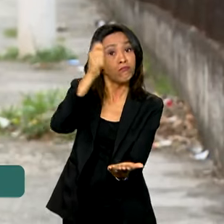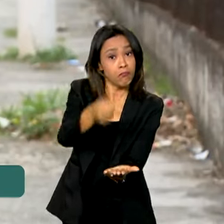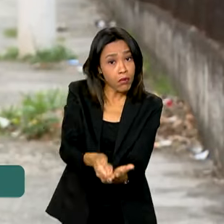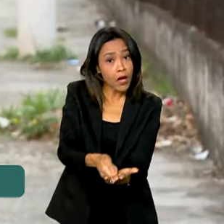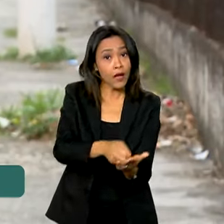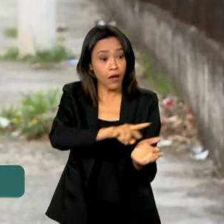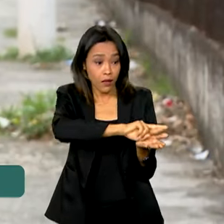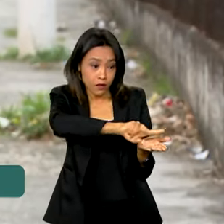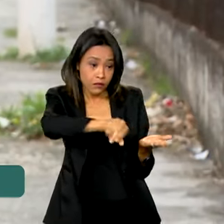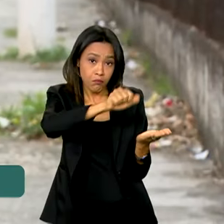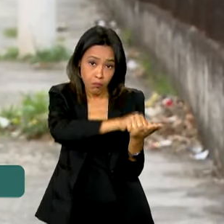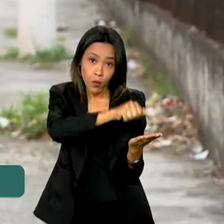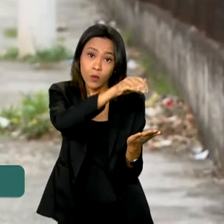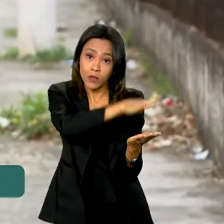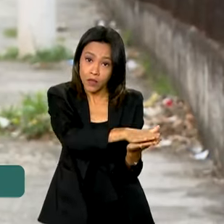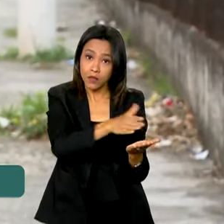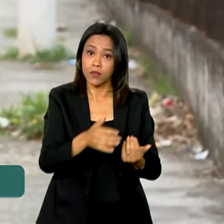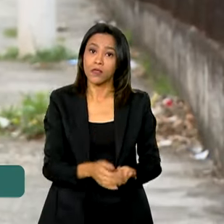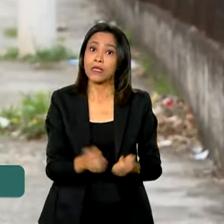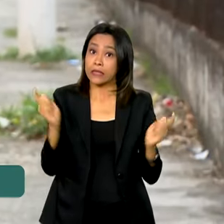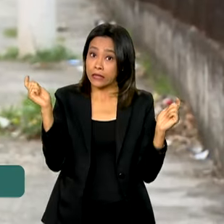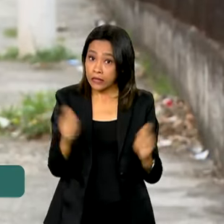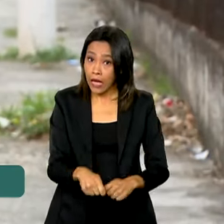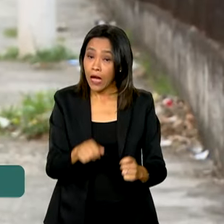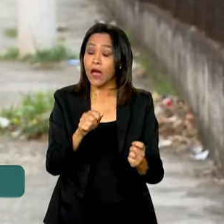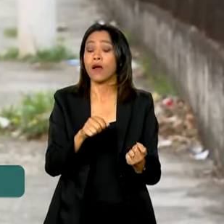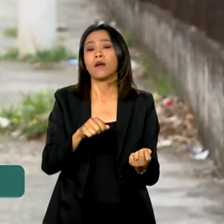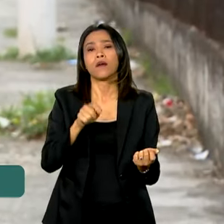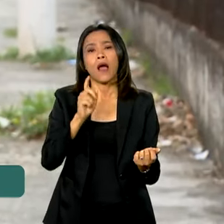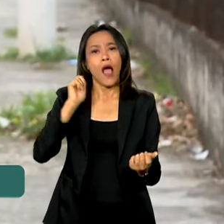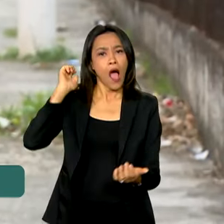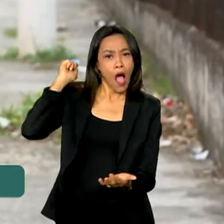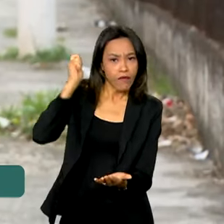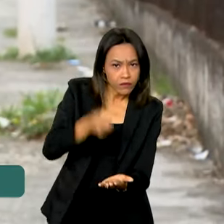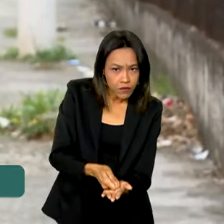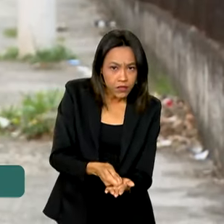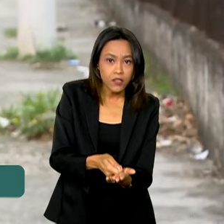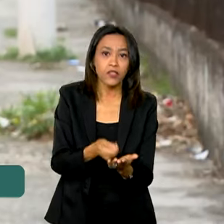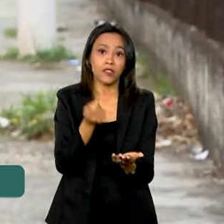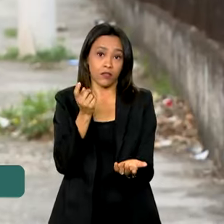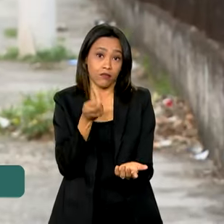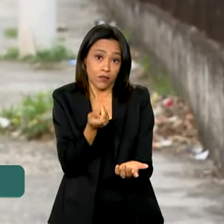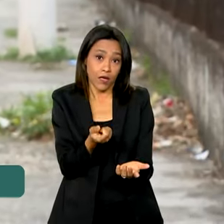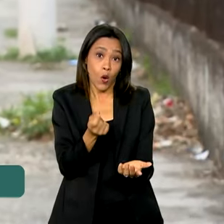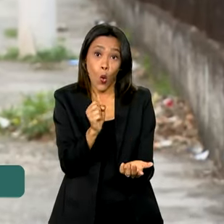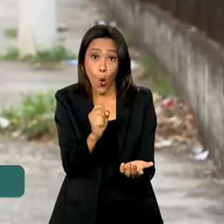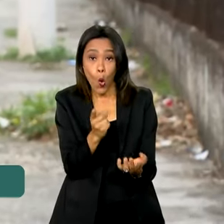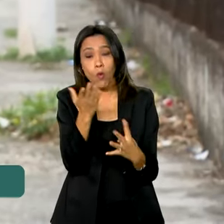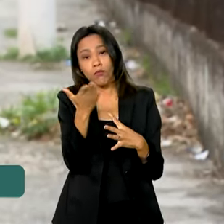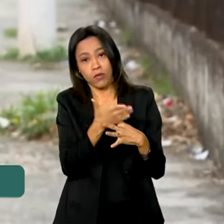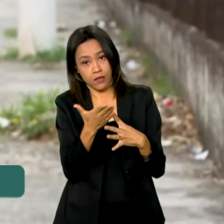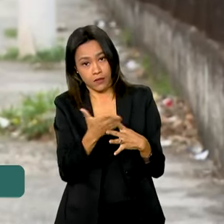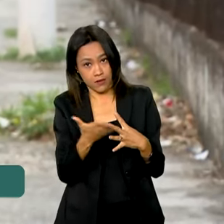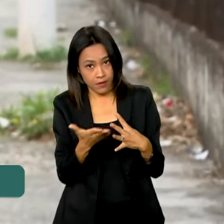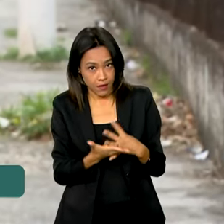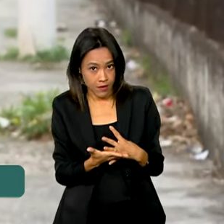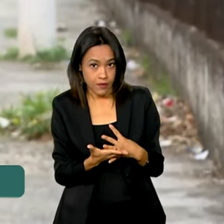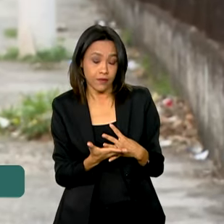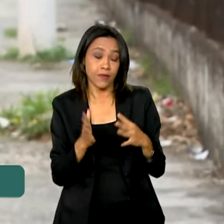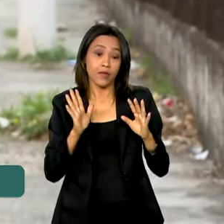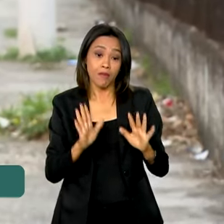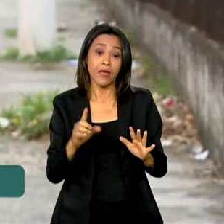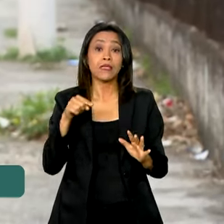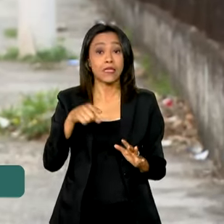dessas multas. É possível pagar diretamente à vista ou de forma parcelada, mas nesse